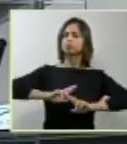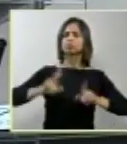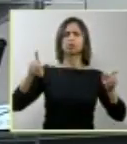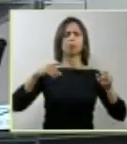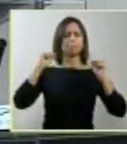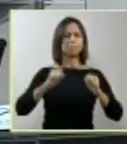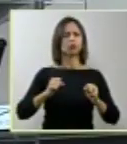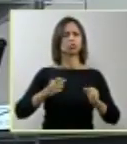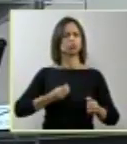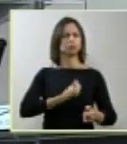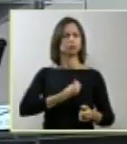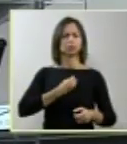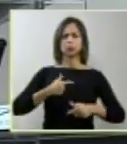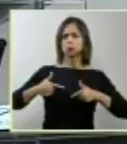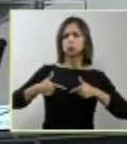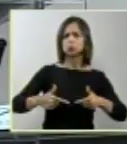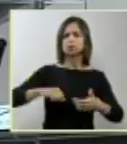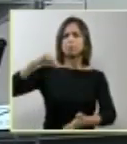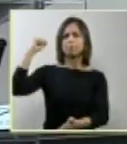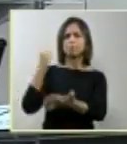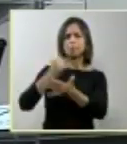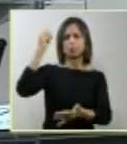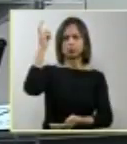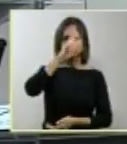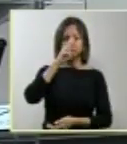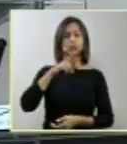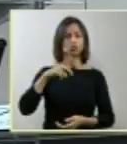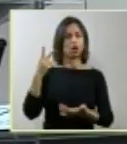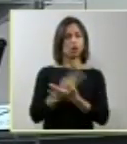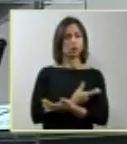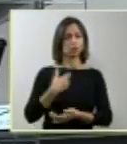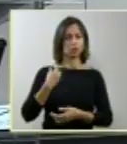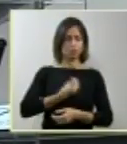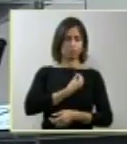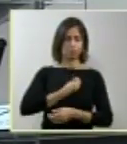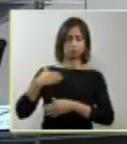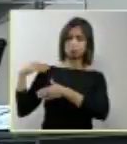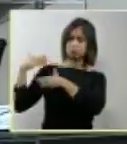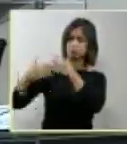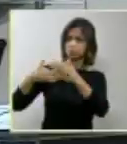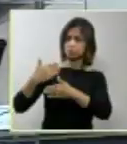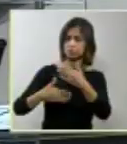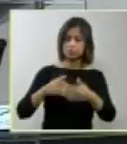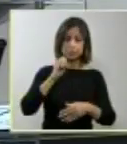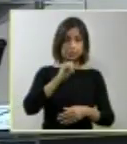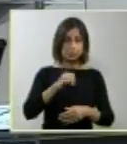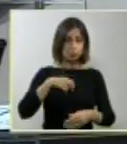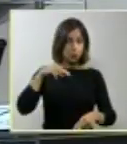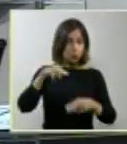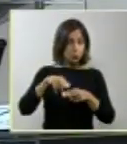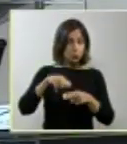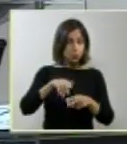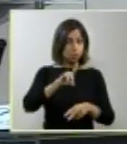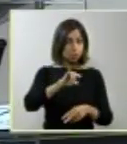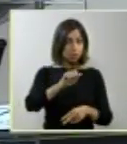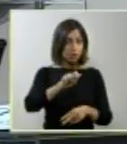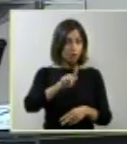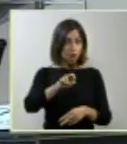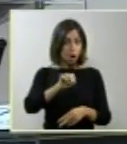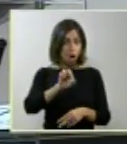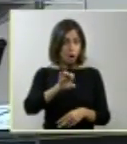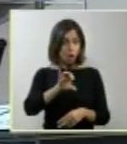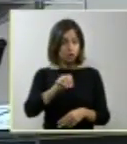extraordinariamente marcante. Tivemos personalidades nessa nossa vida que se usasse os diagnósticos que a